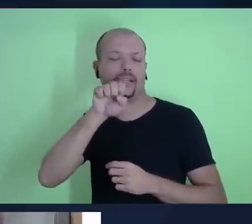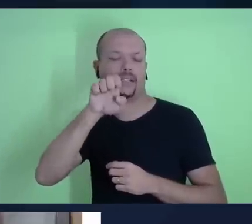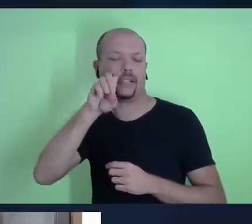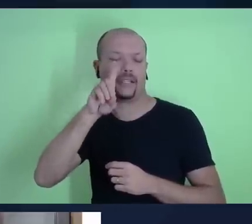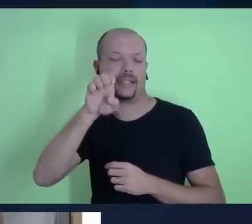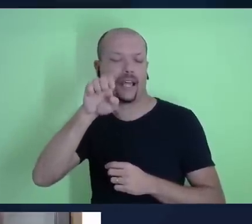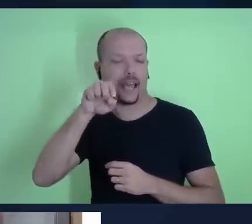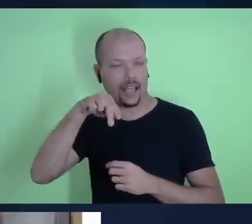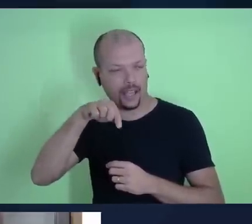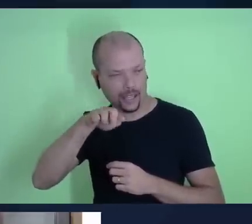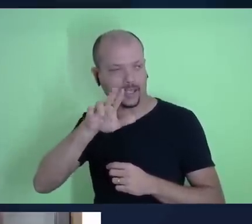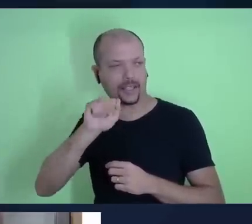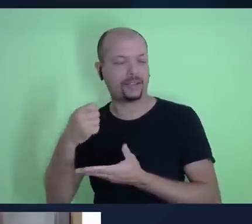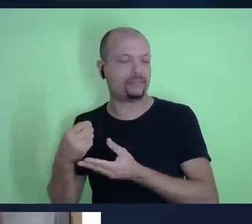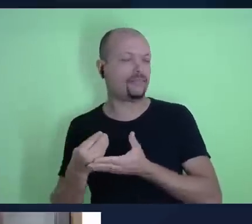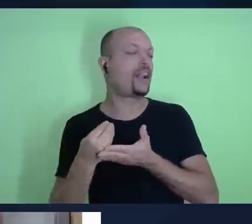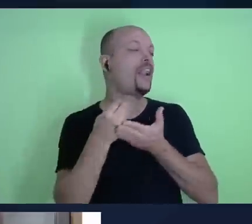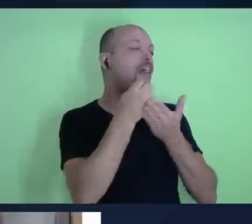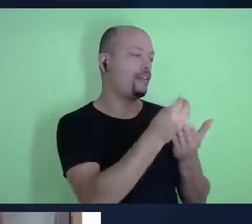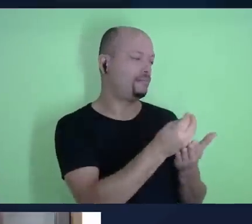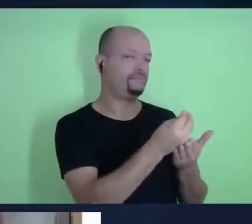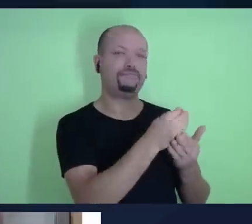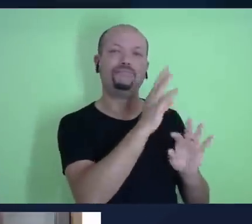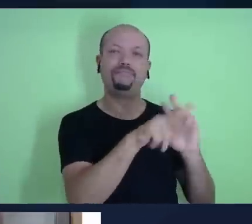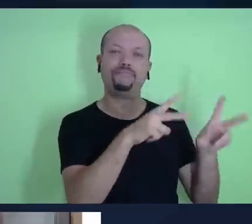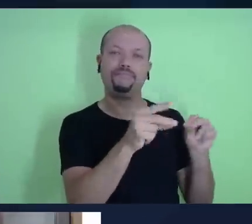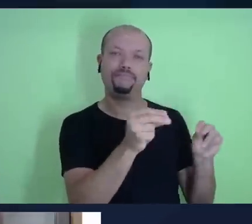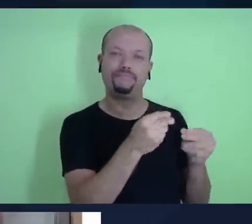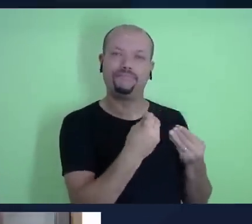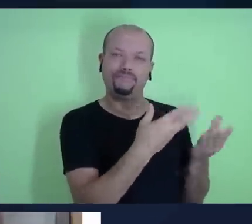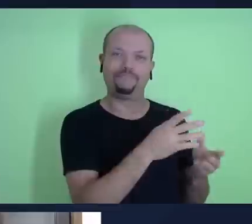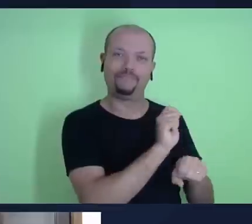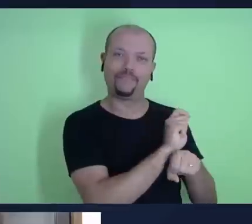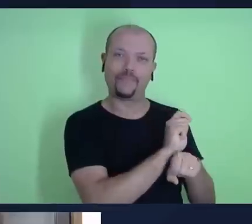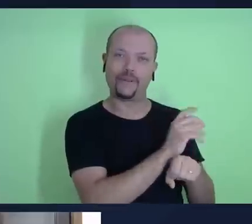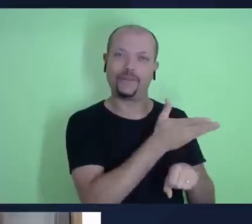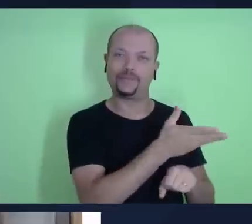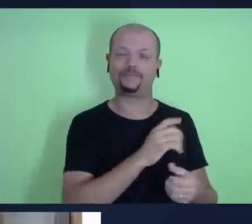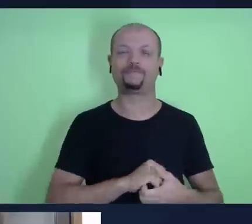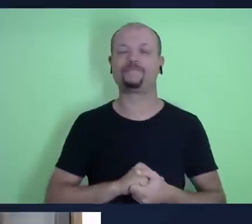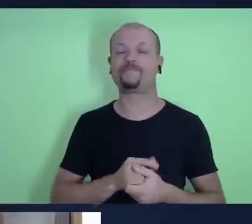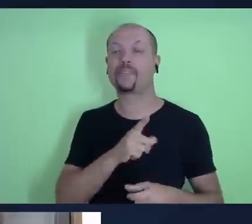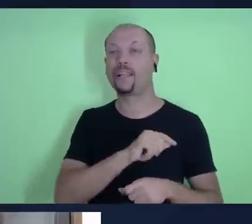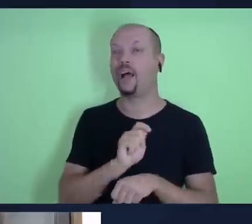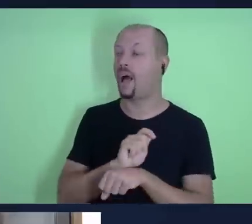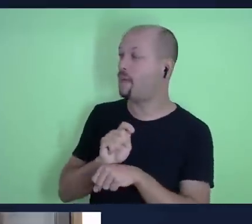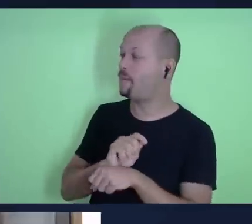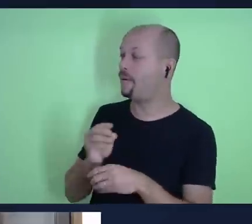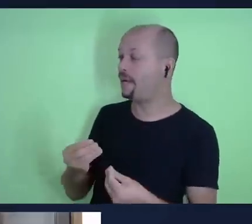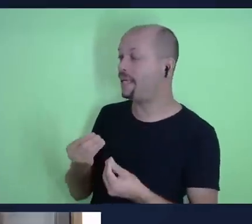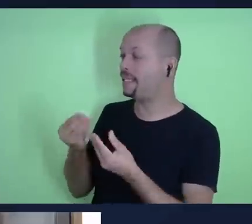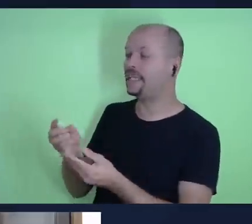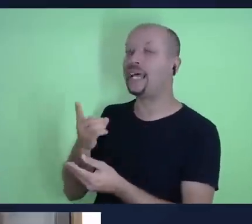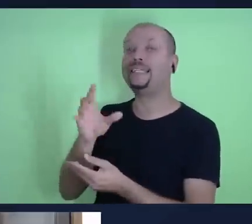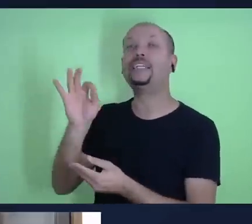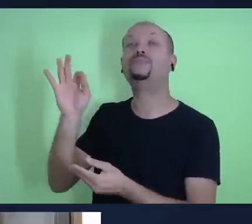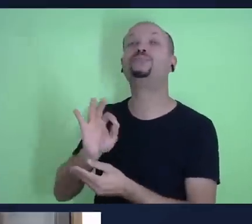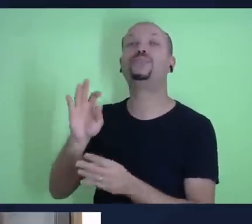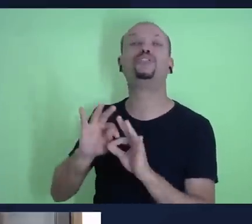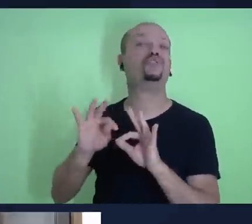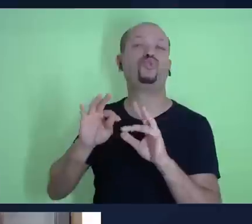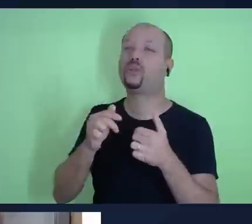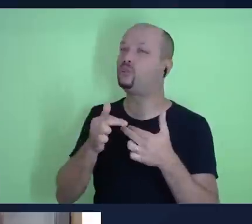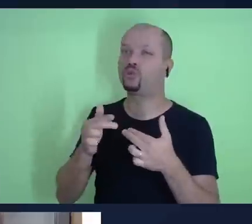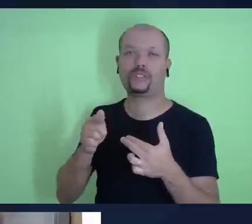presentes e Abraão entrega para Melquisedeque 10% de tudo